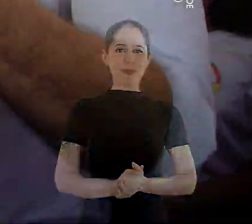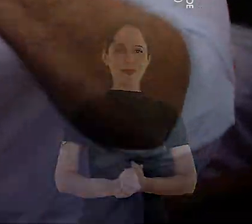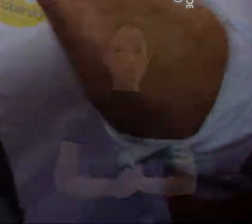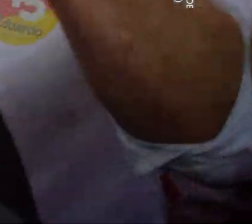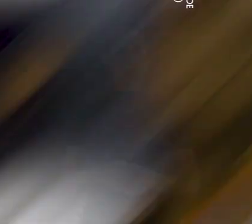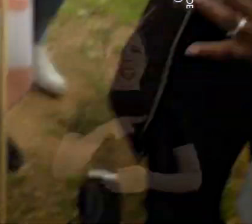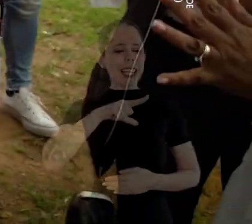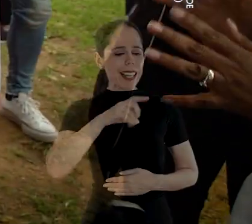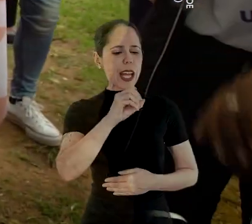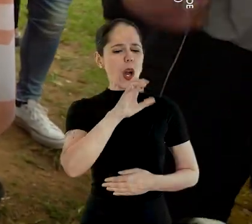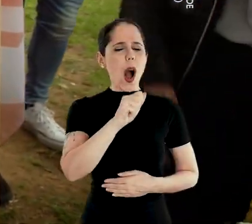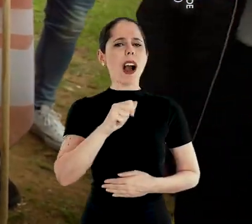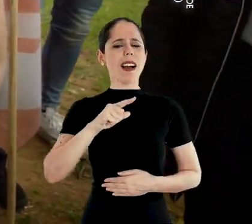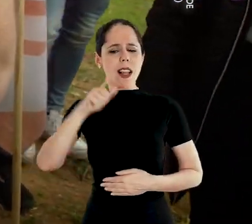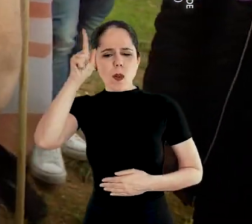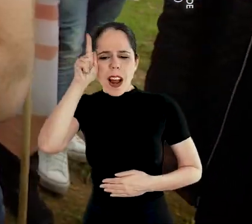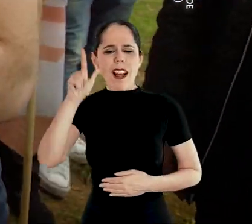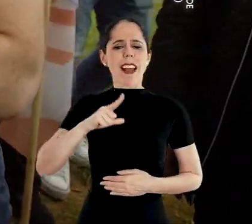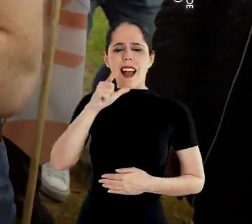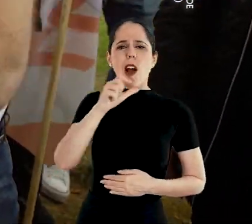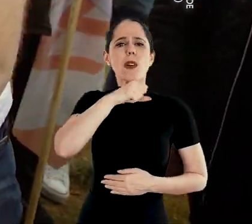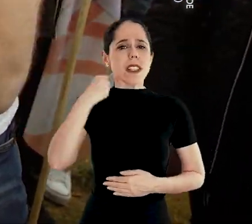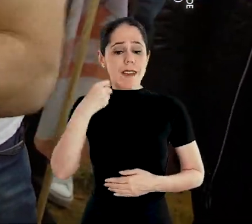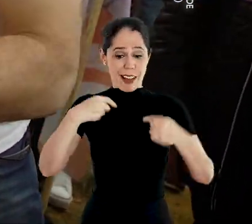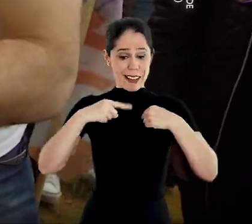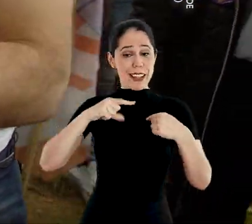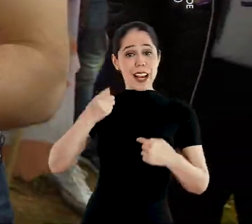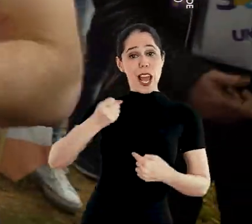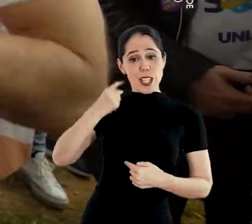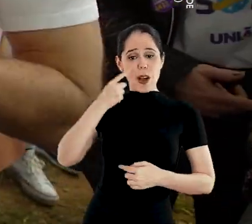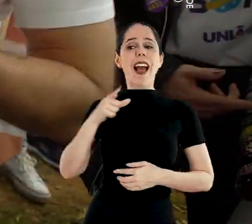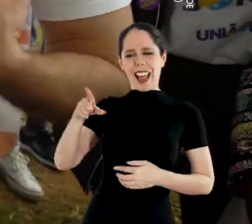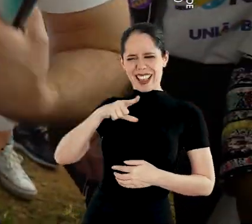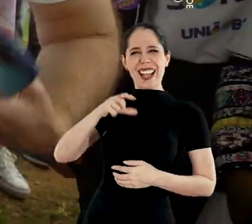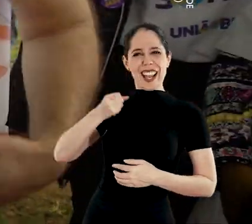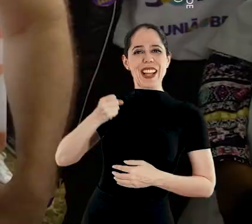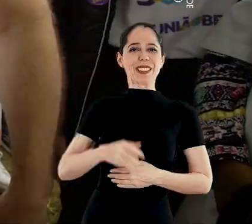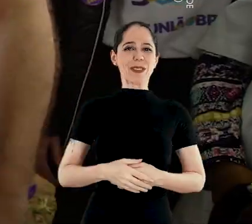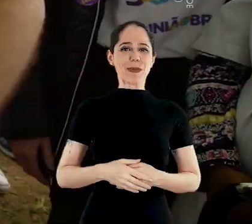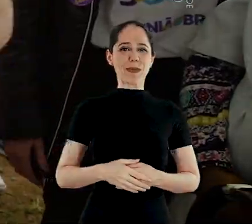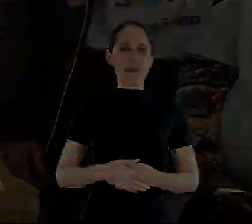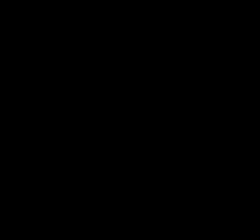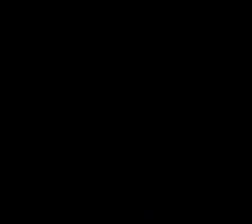que eu vou. Aqui tem coca, tem guaraná, tem água, tem cerveja. Aqui tem leite, aqui ó. Aqui tem leite. Aê.